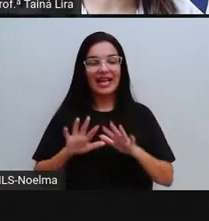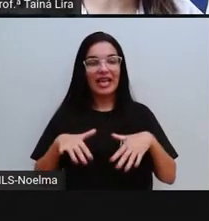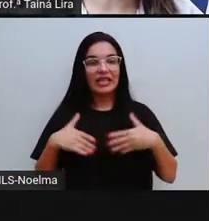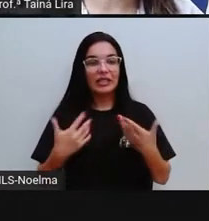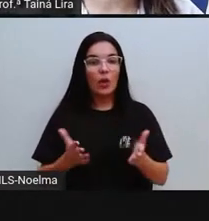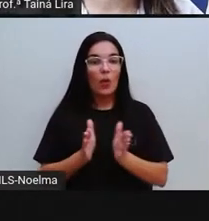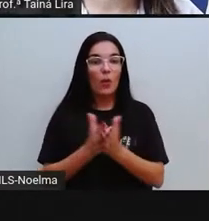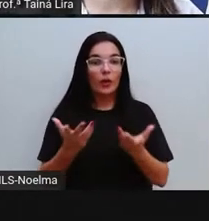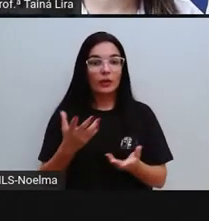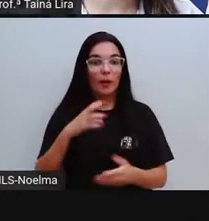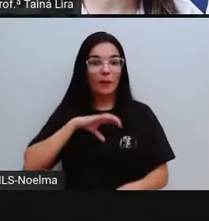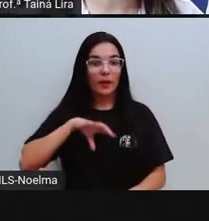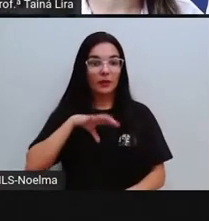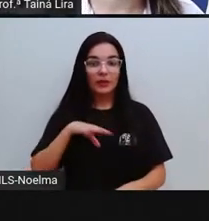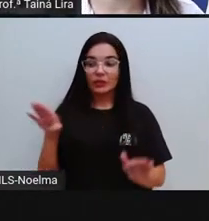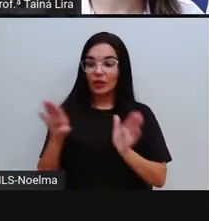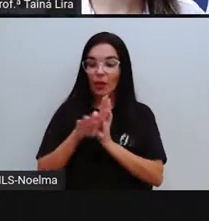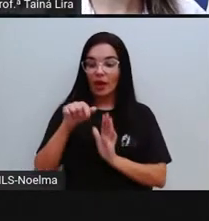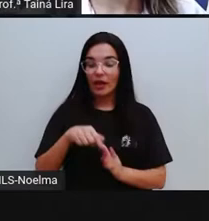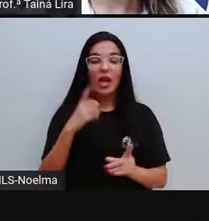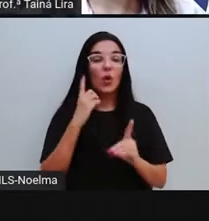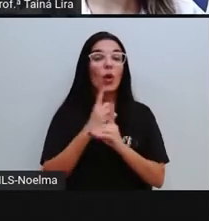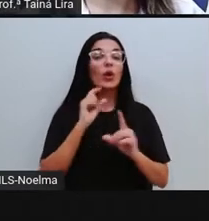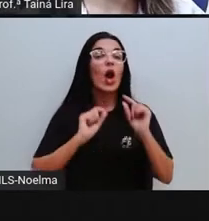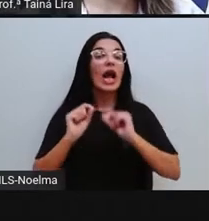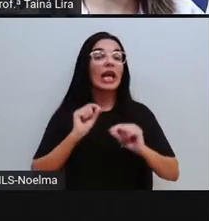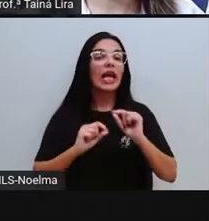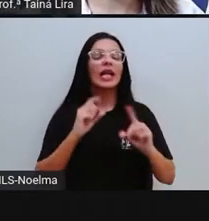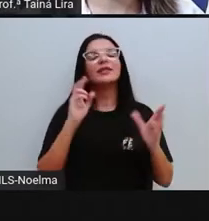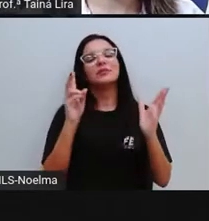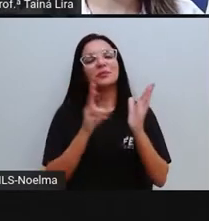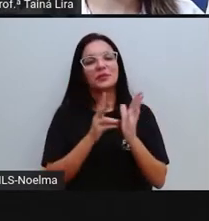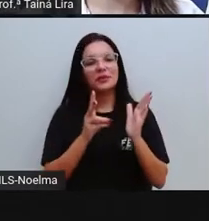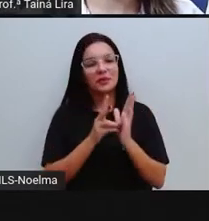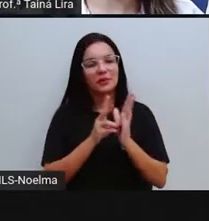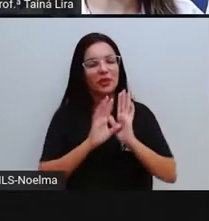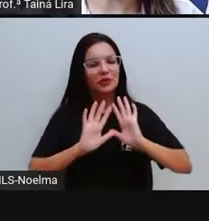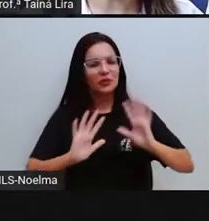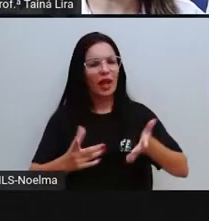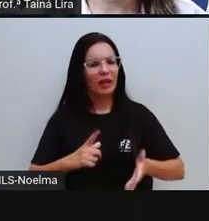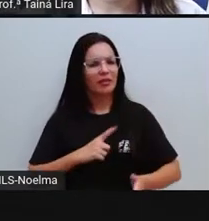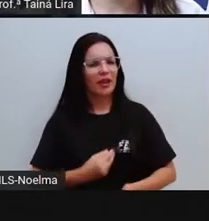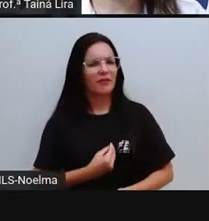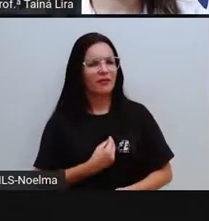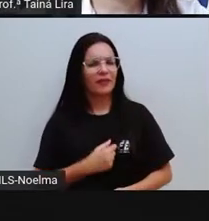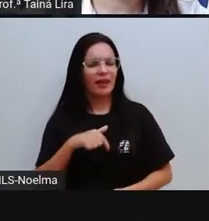Brasil, encontraram aí os indígenas habitando a terra, certo?